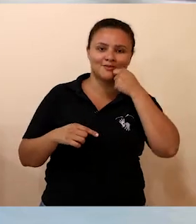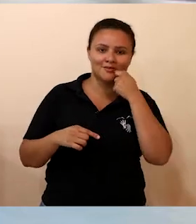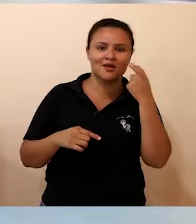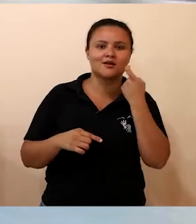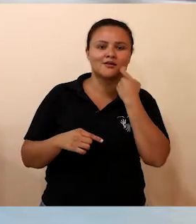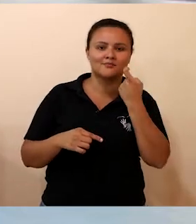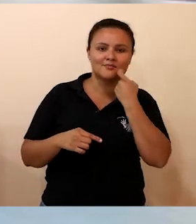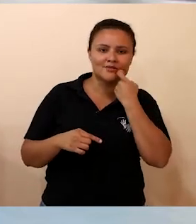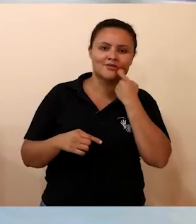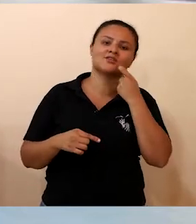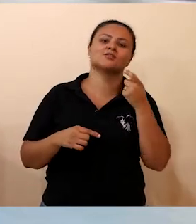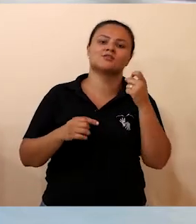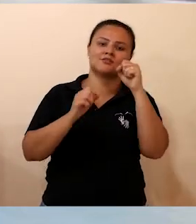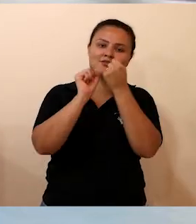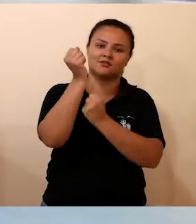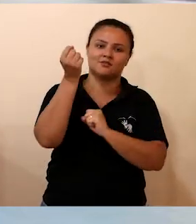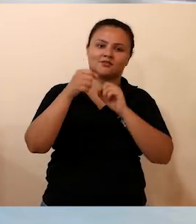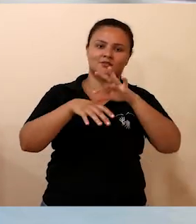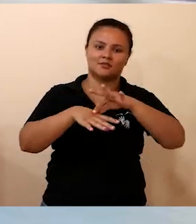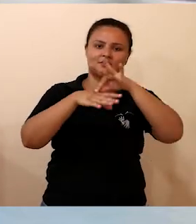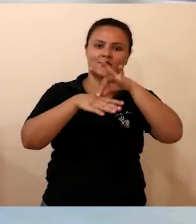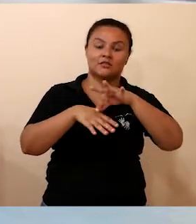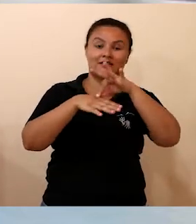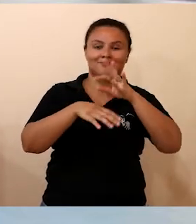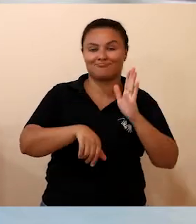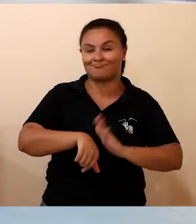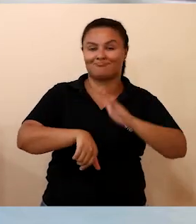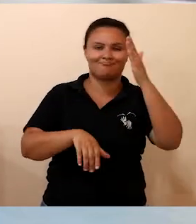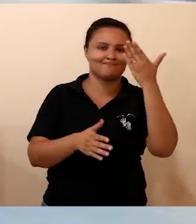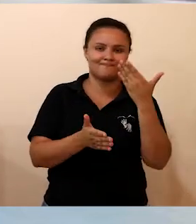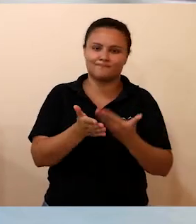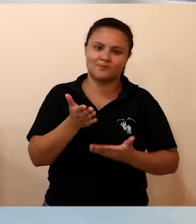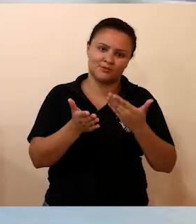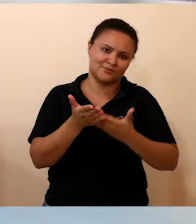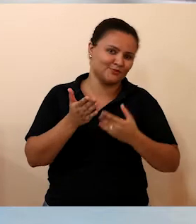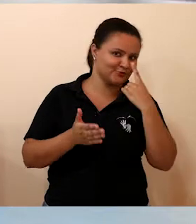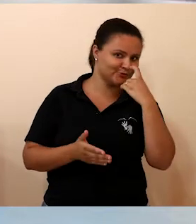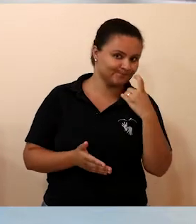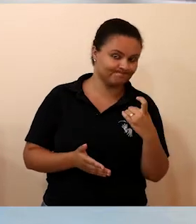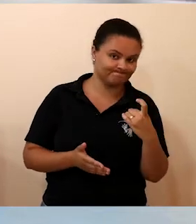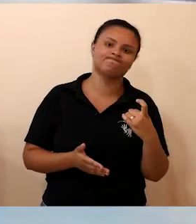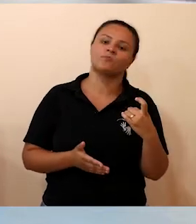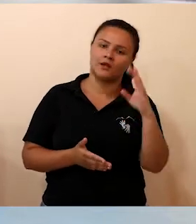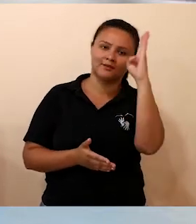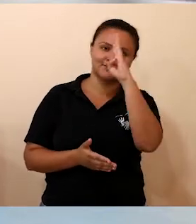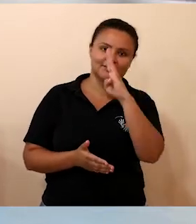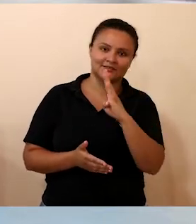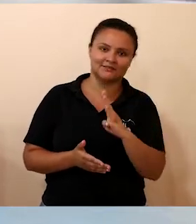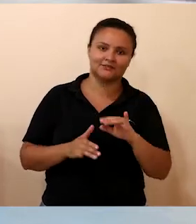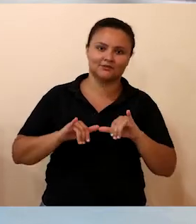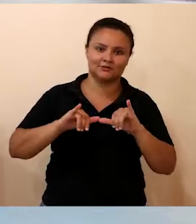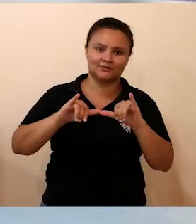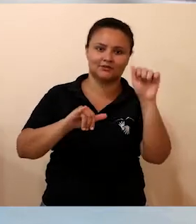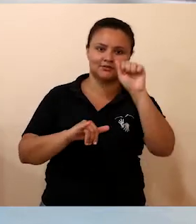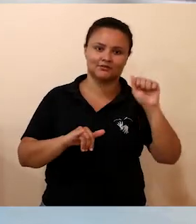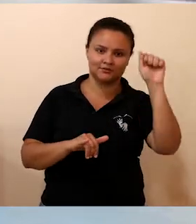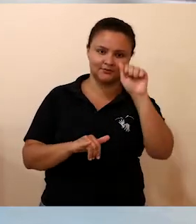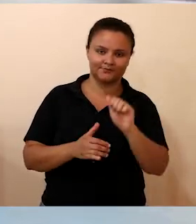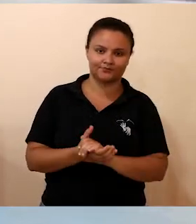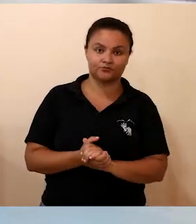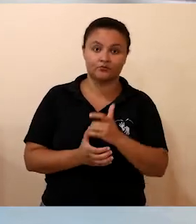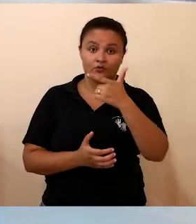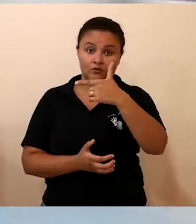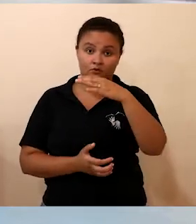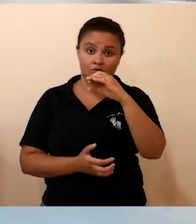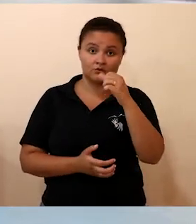açougue estão entre os produtos mais desperdiçados, segundo a Associação Brasileira de Supermercados. Em 2017, o